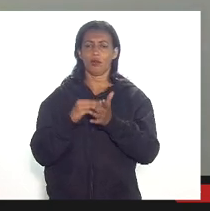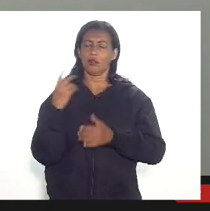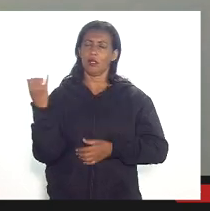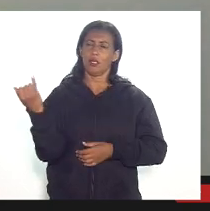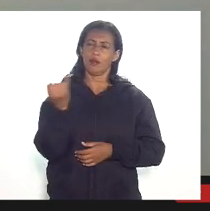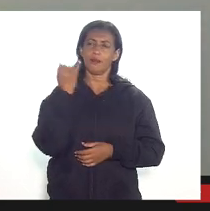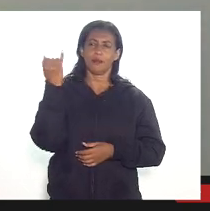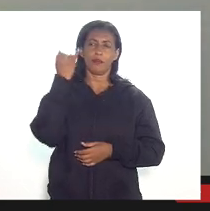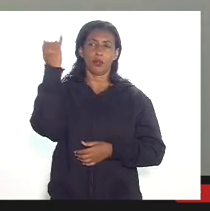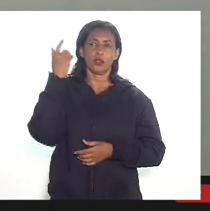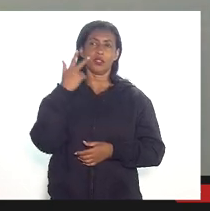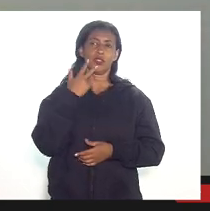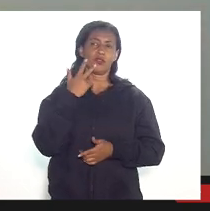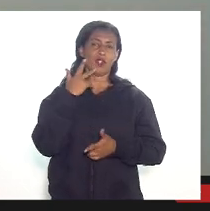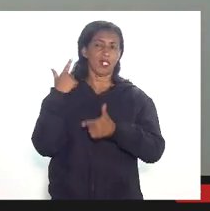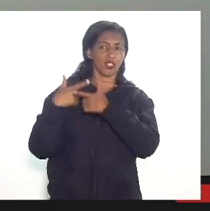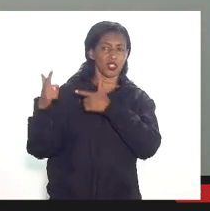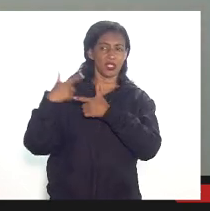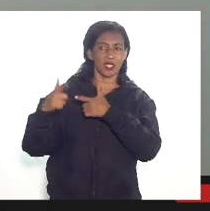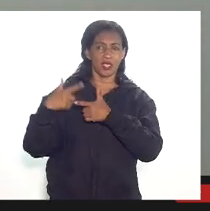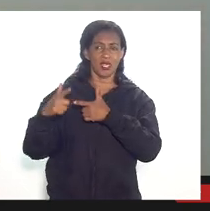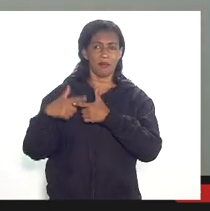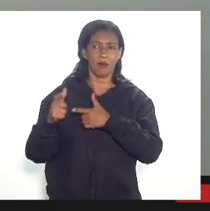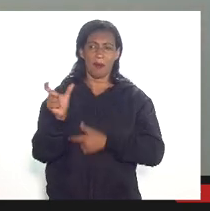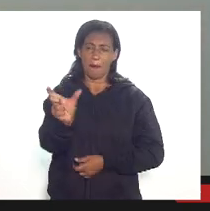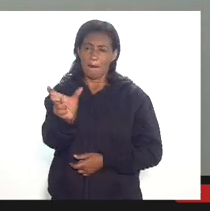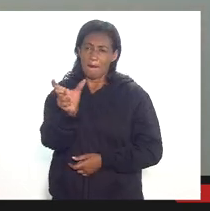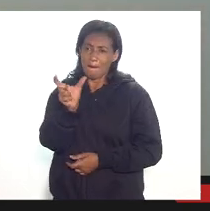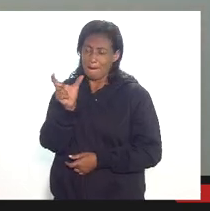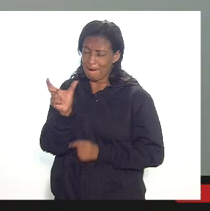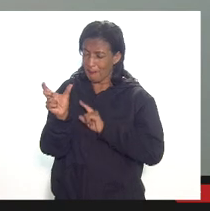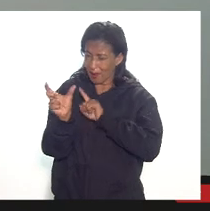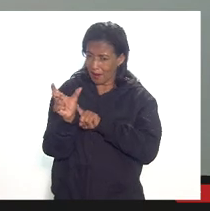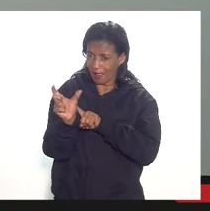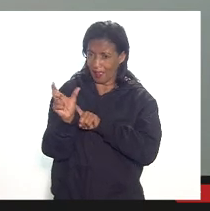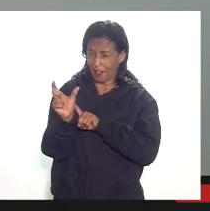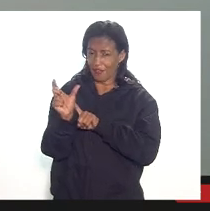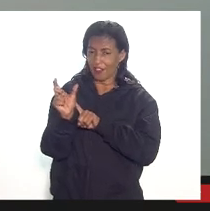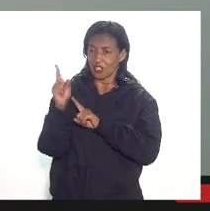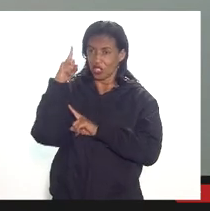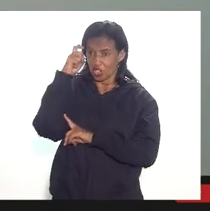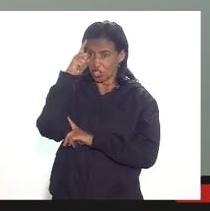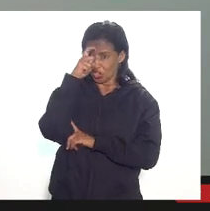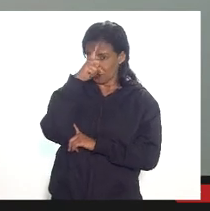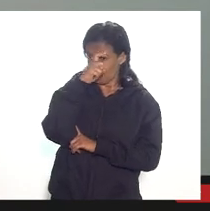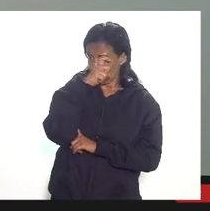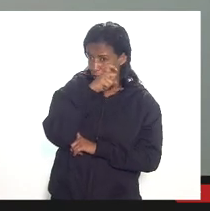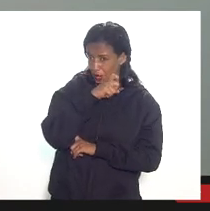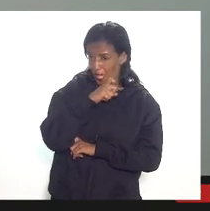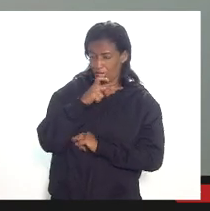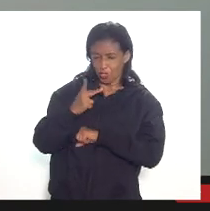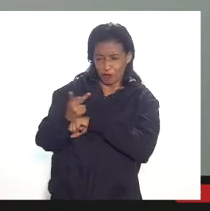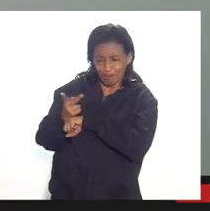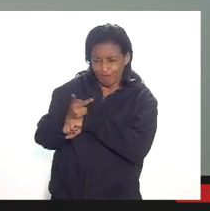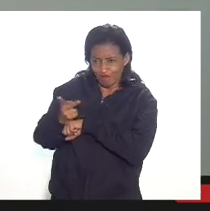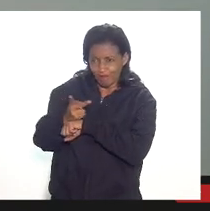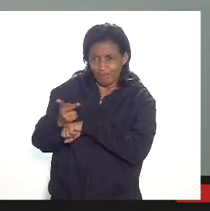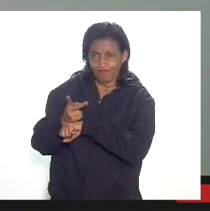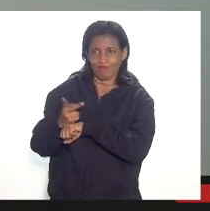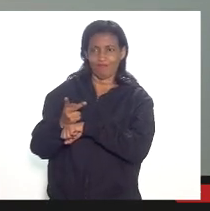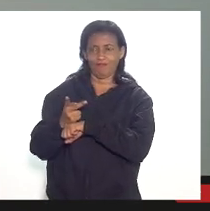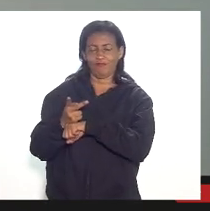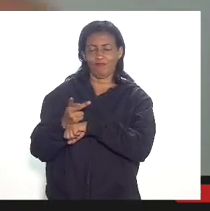basicamente o problema de rastreabilidade acho que a grande palavra da fiscalização é dificuldade de rastreabilidade bom